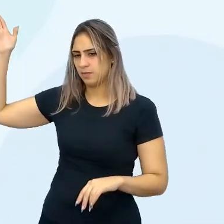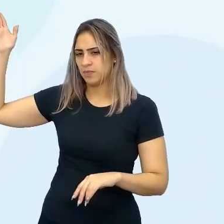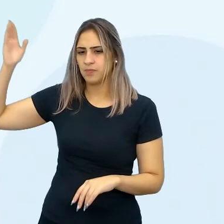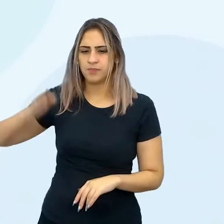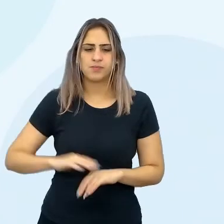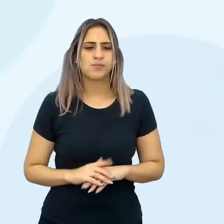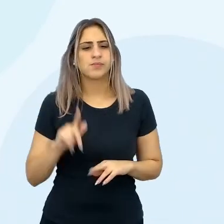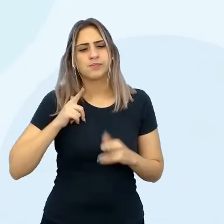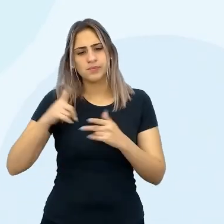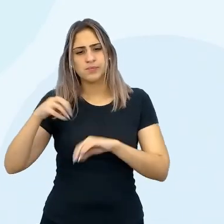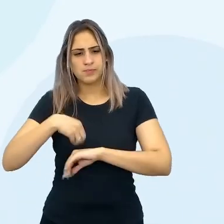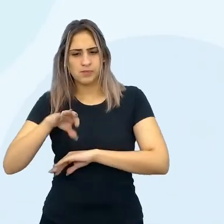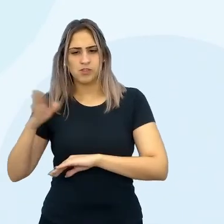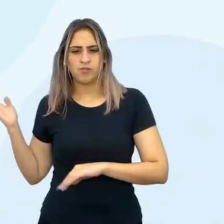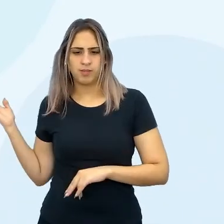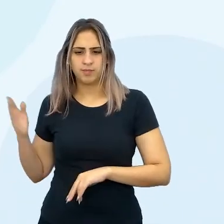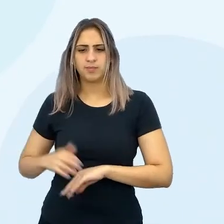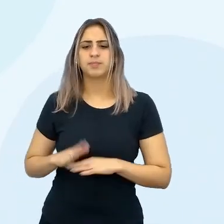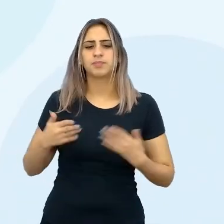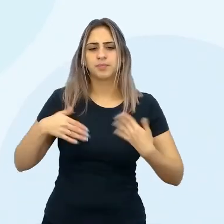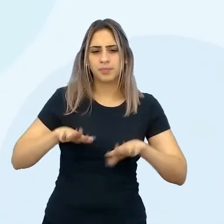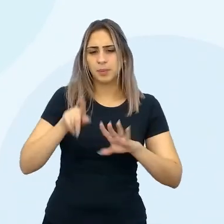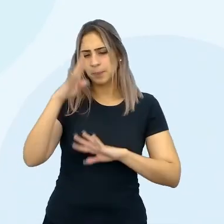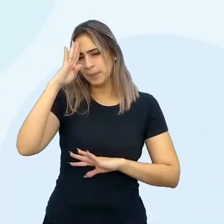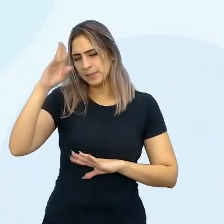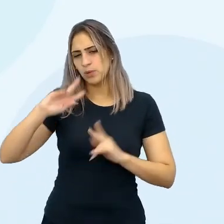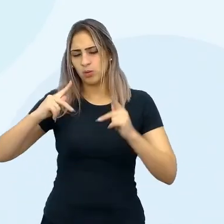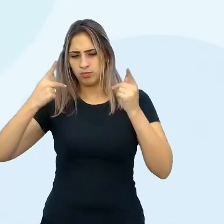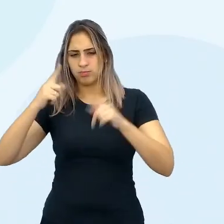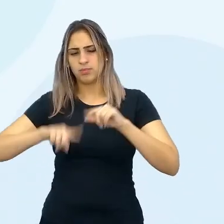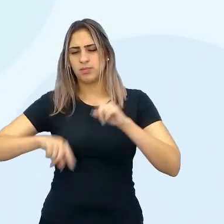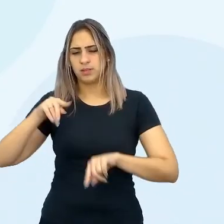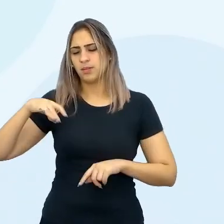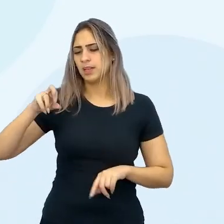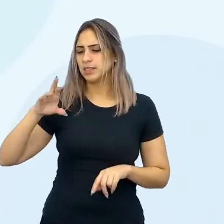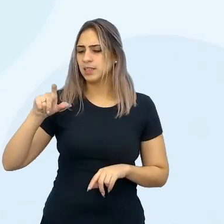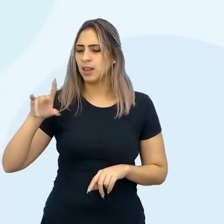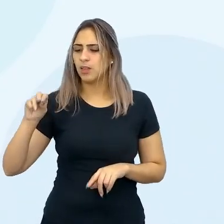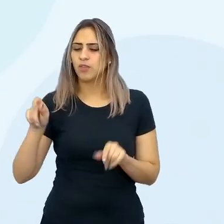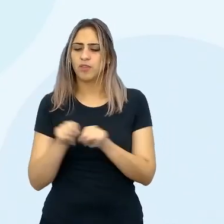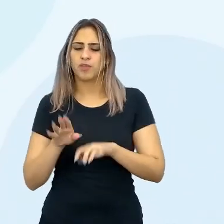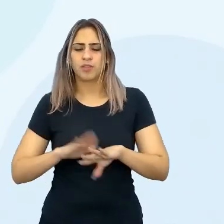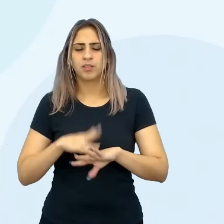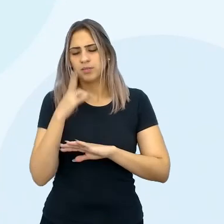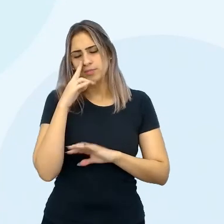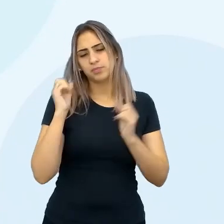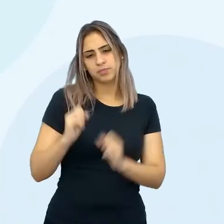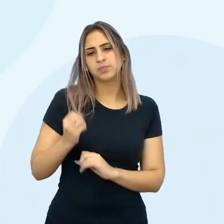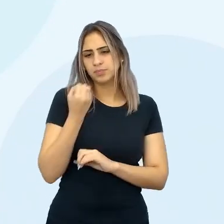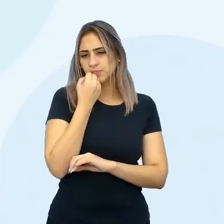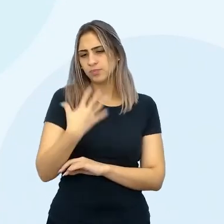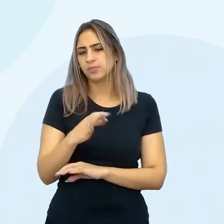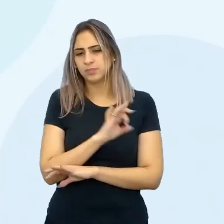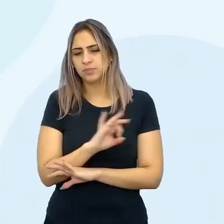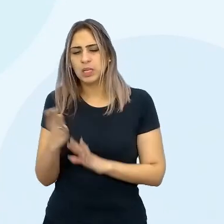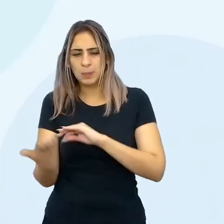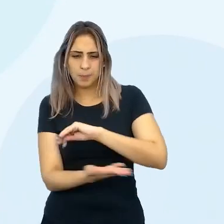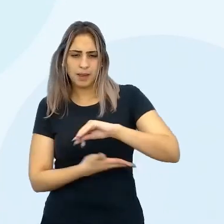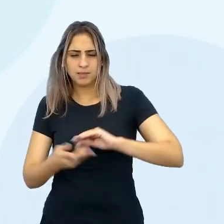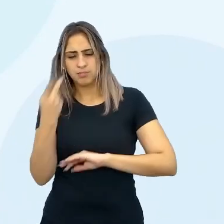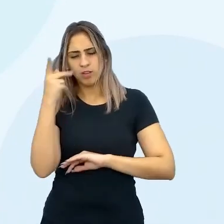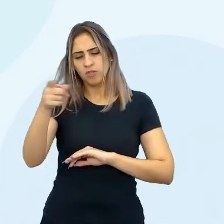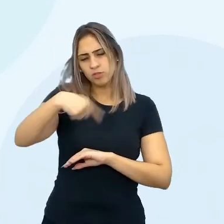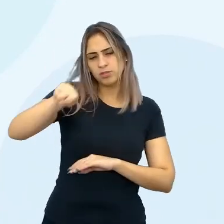tá? Aqui tem umas outras dicas, mas aqui é o link do material que o Marcelo fez. E eu acho que, às vezes, pode ser uma boa base